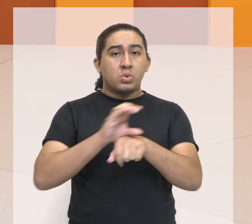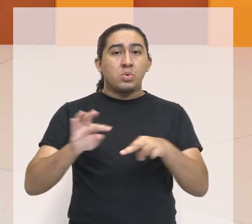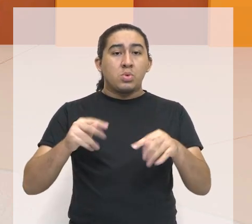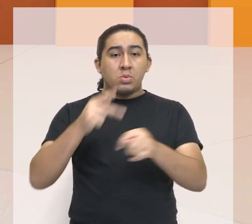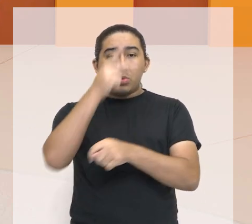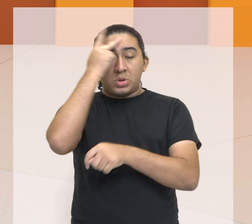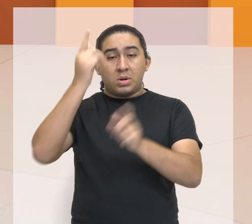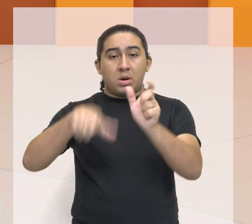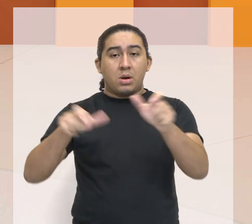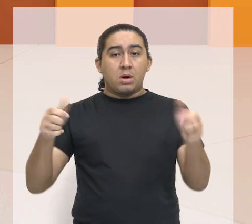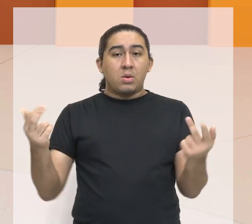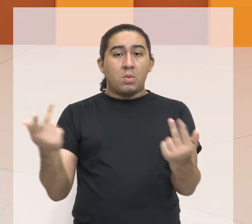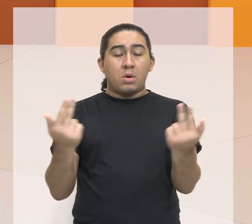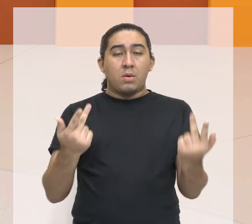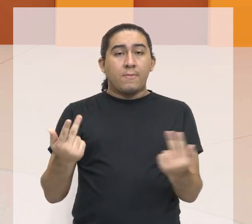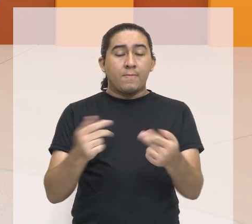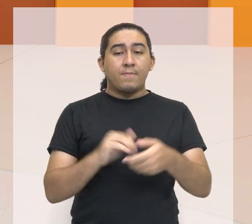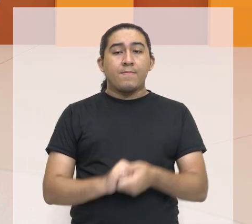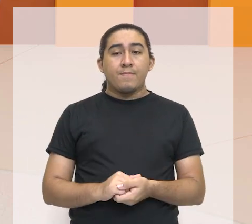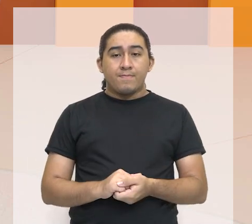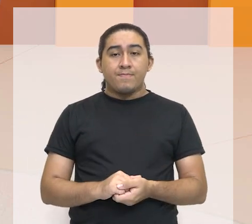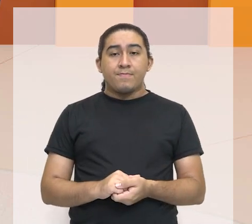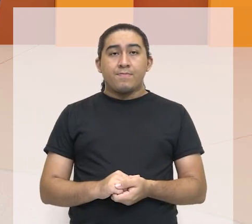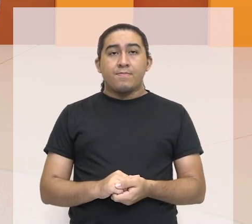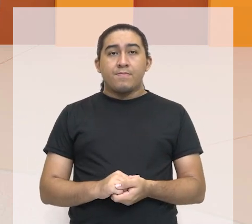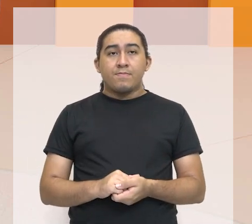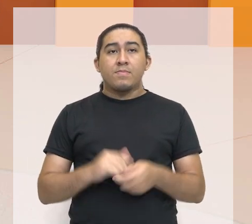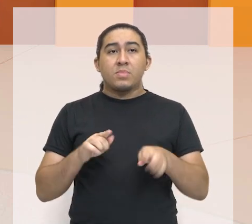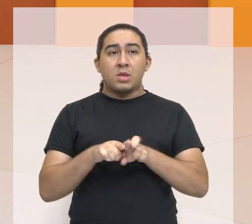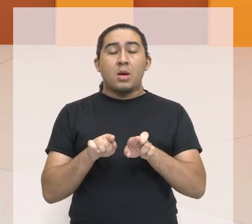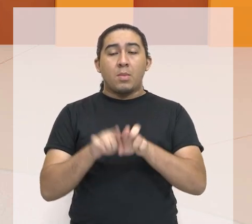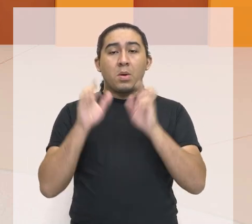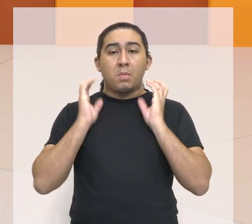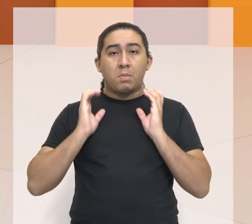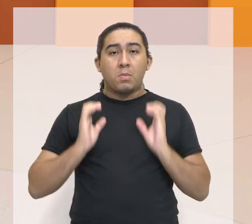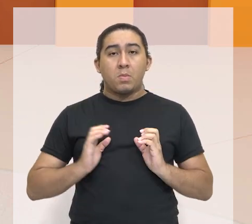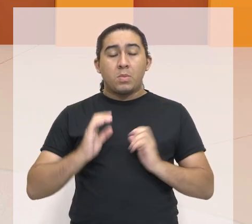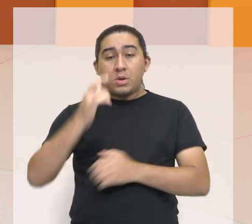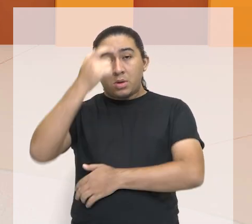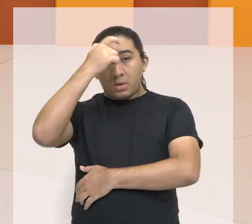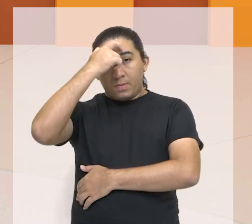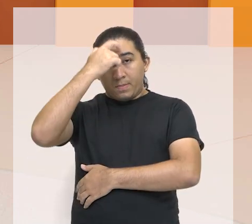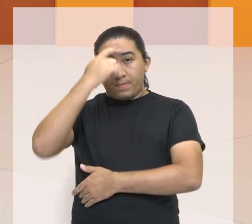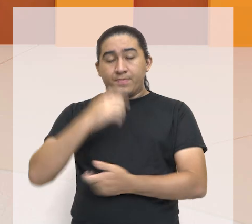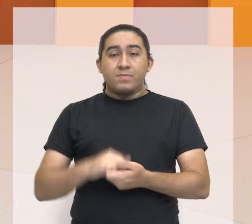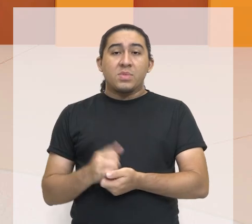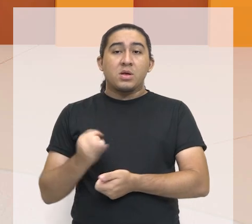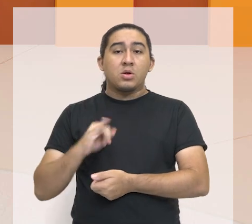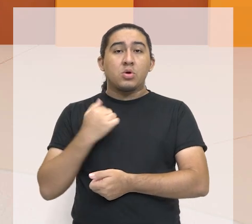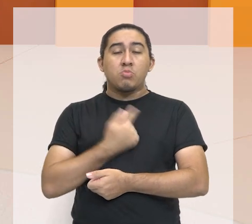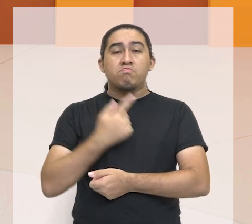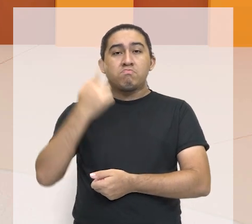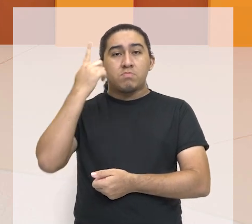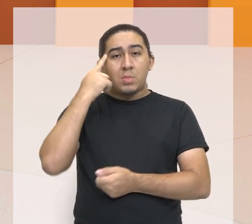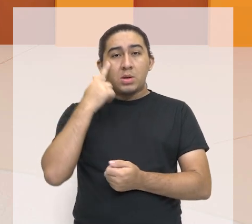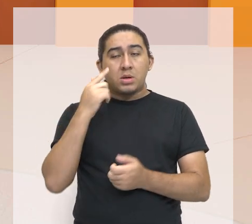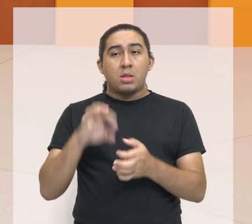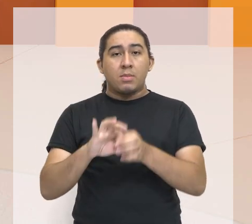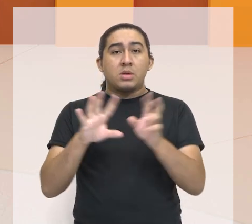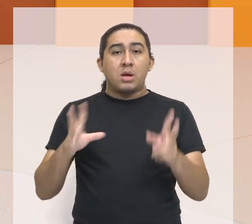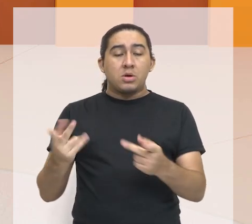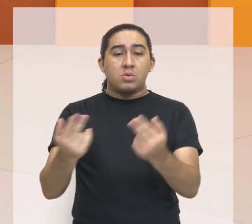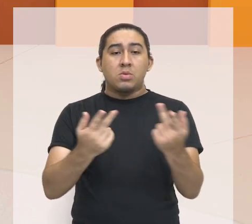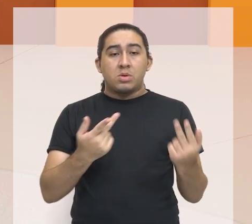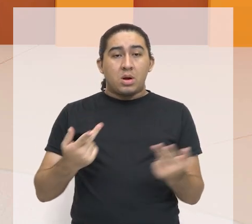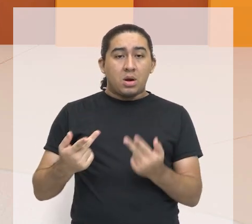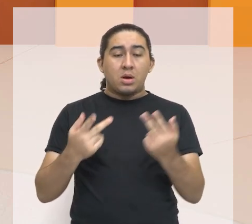E também a sua dignidade. Então, quando a gente fala de liberdade, de vida, de igualdade, de